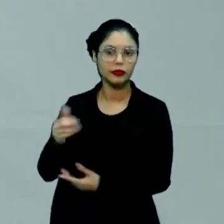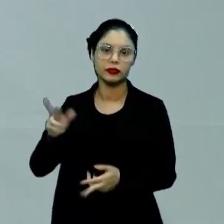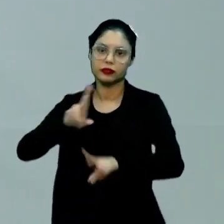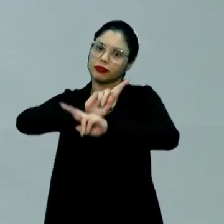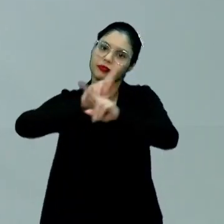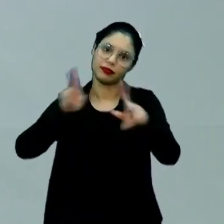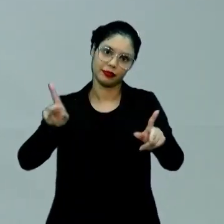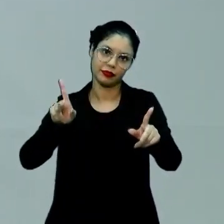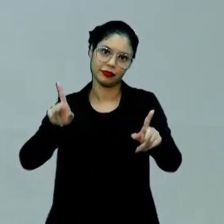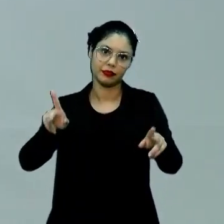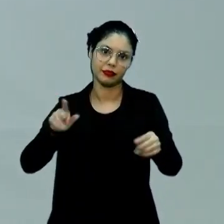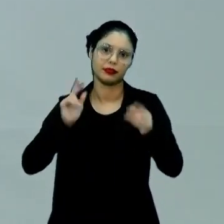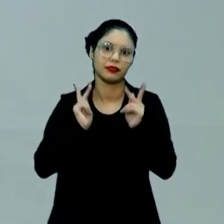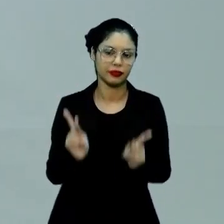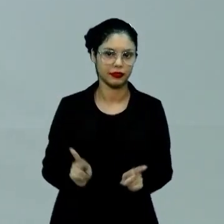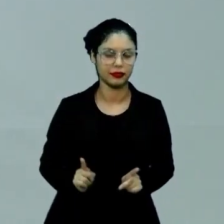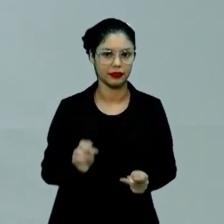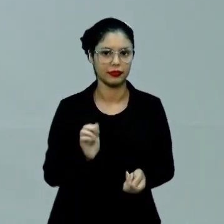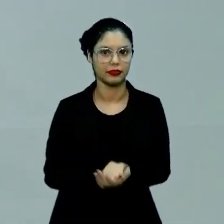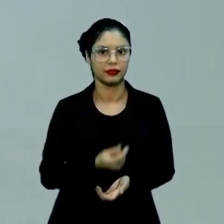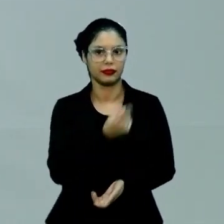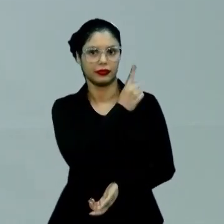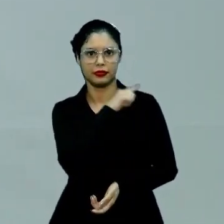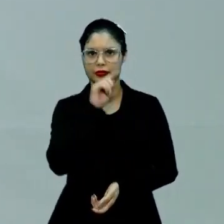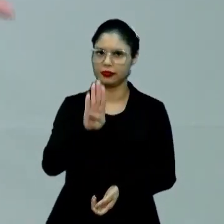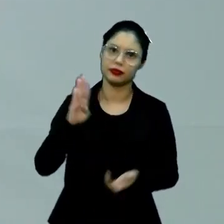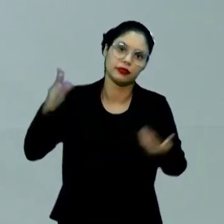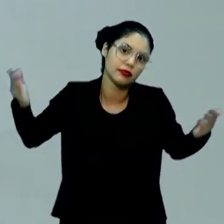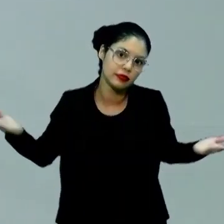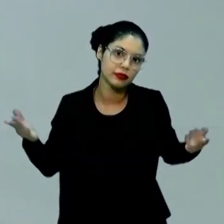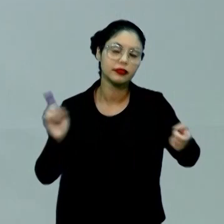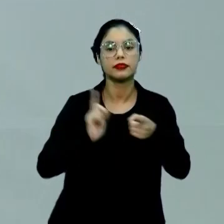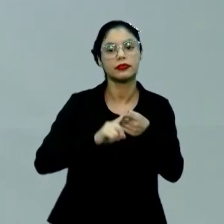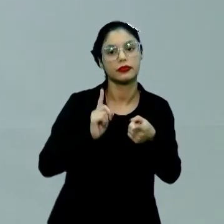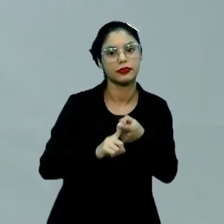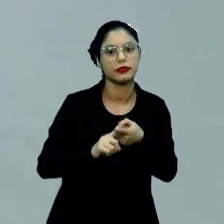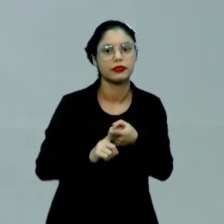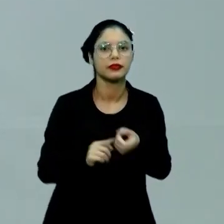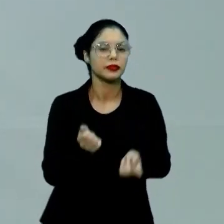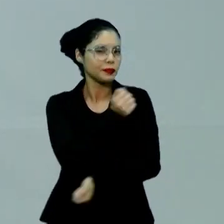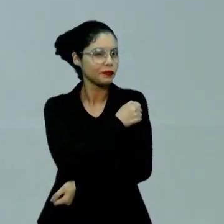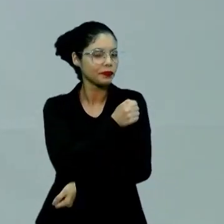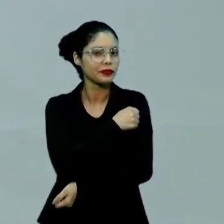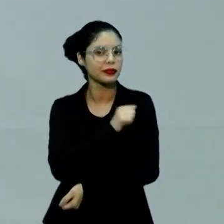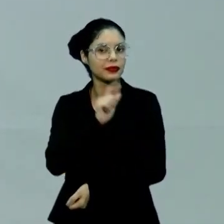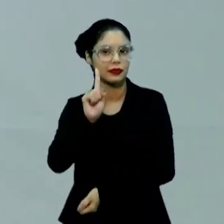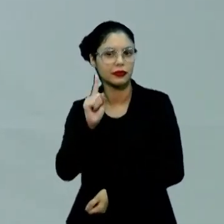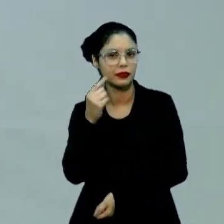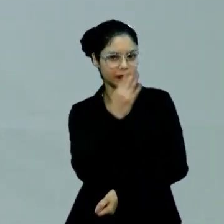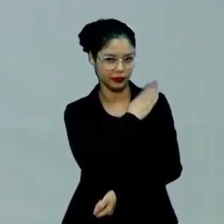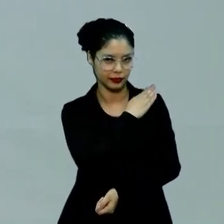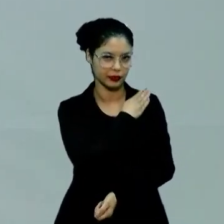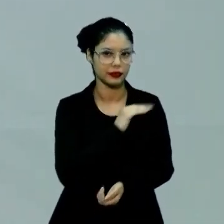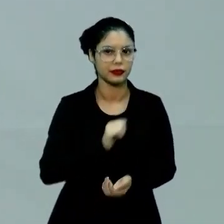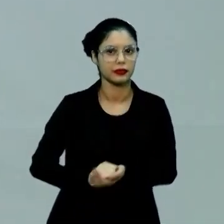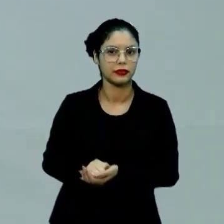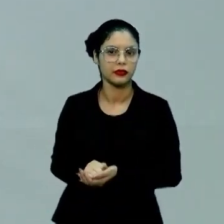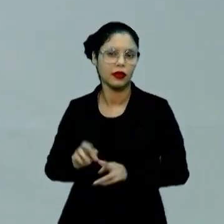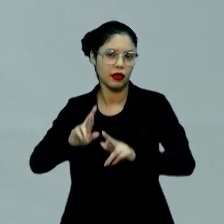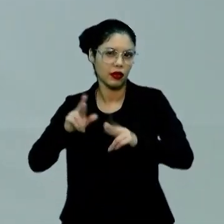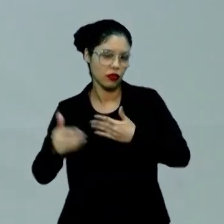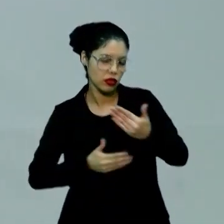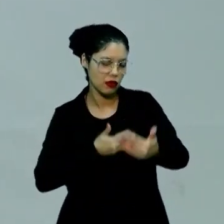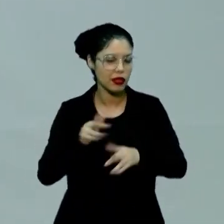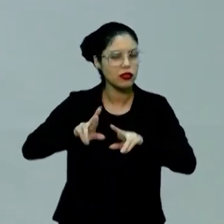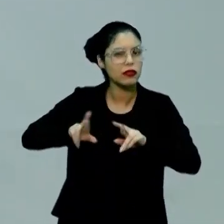muito mais comportada do que a do primeiro ano B. Por quê? Porque os alunos do primeiro ano B têm uma malemolência, uma